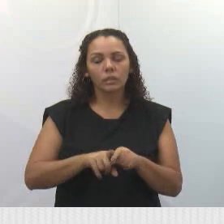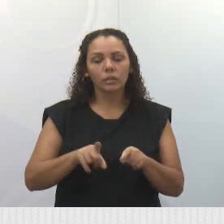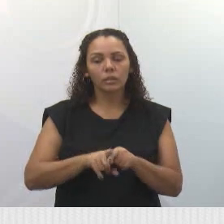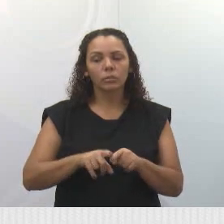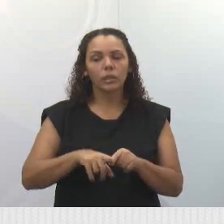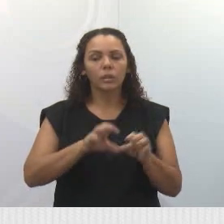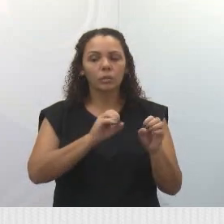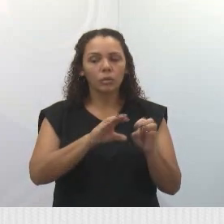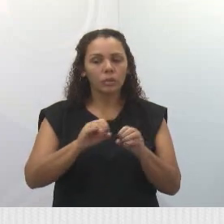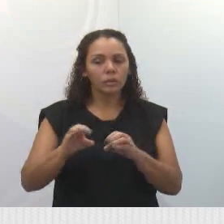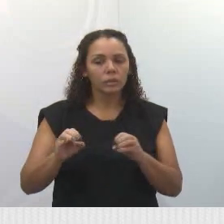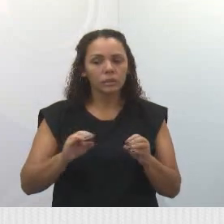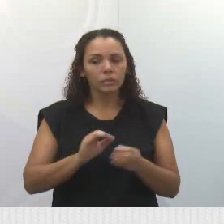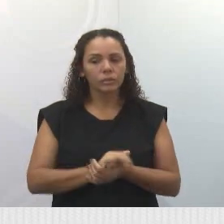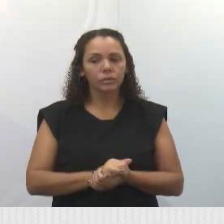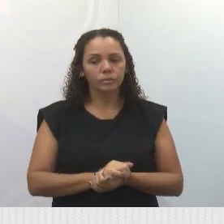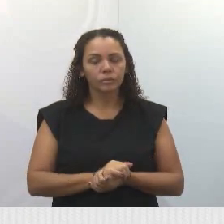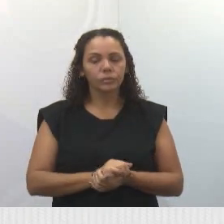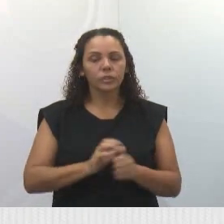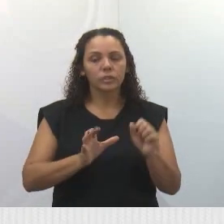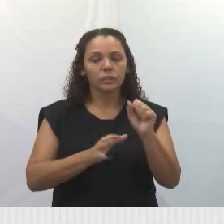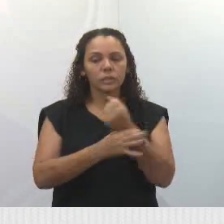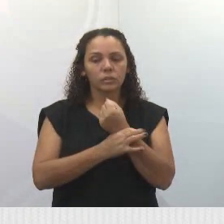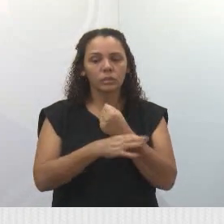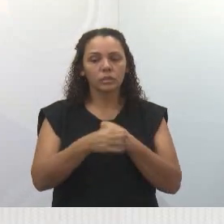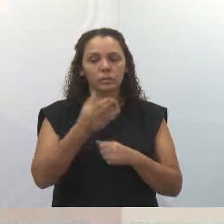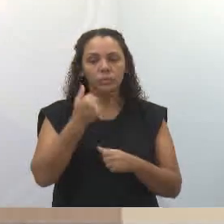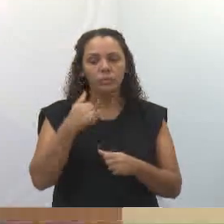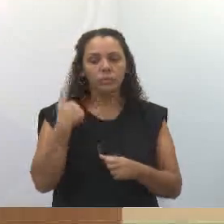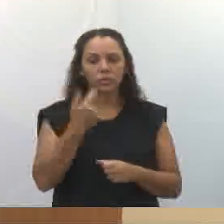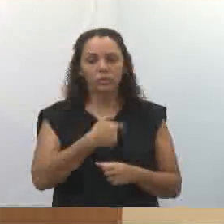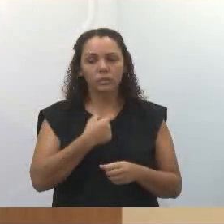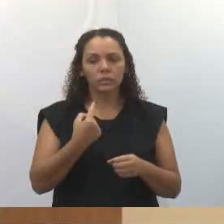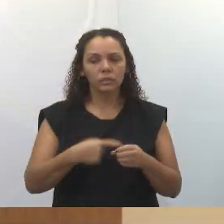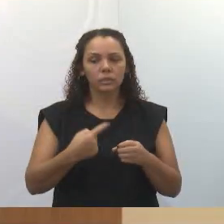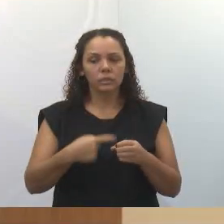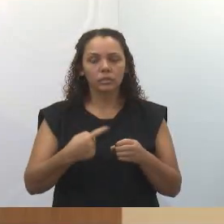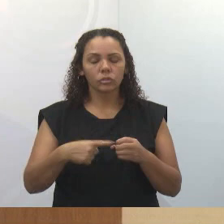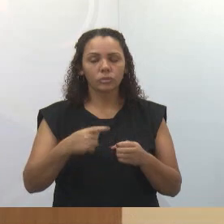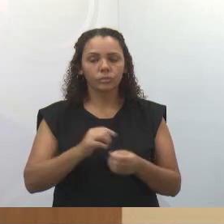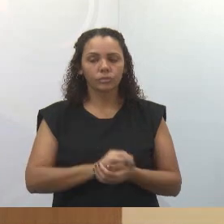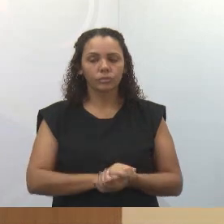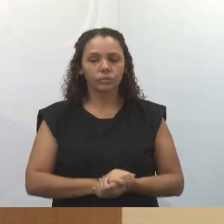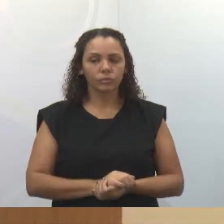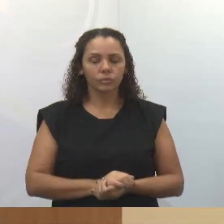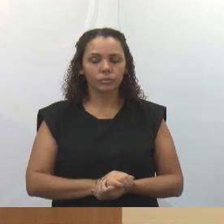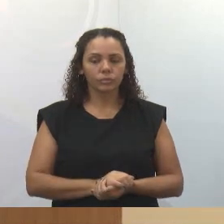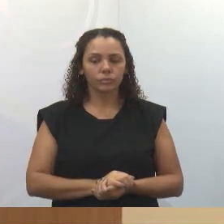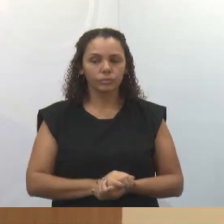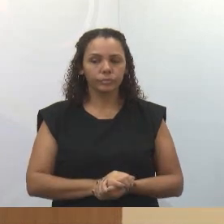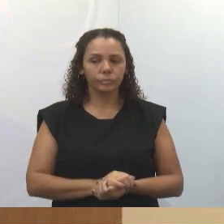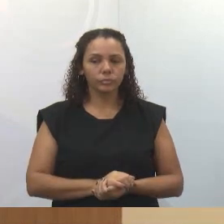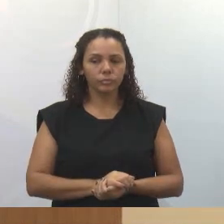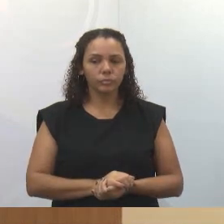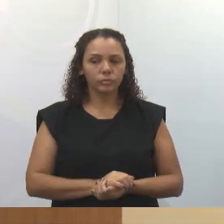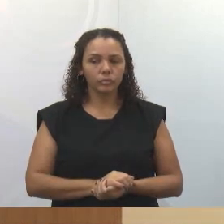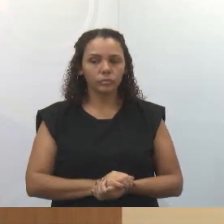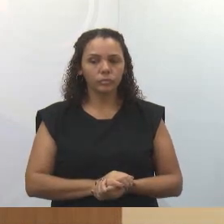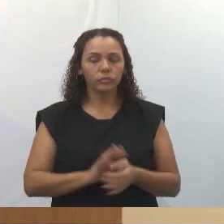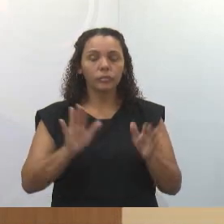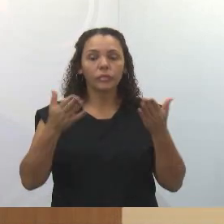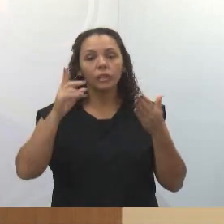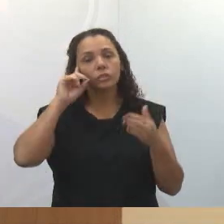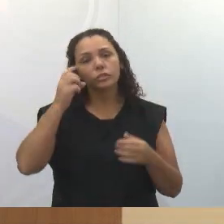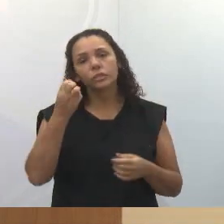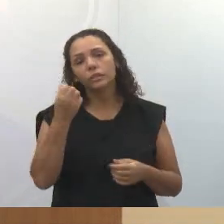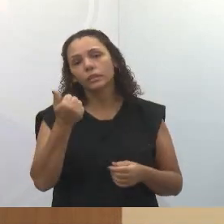de orientação e também na segurança alimentar do nosso município. Bom, então, dia